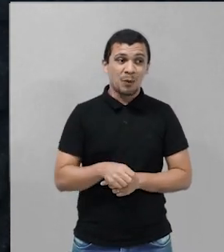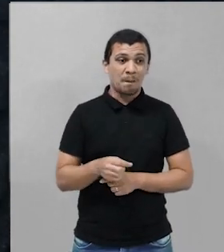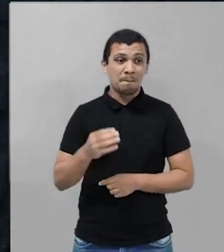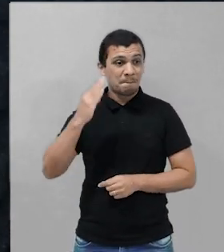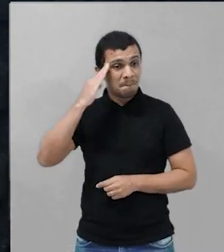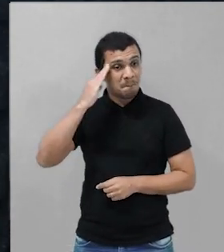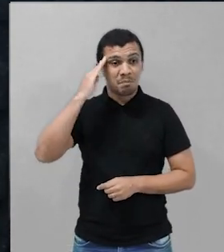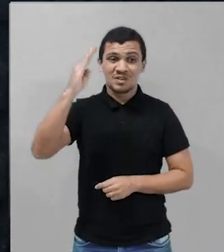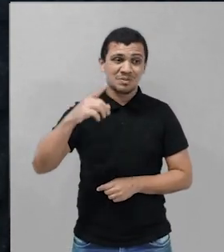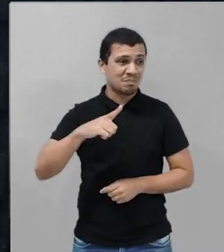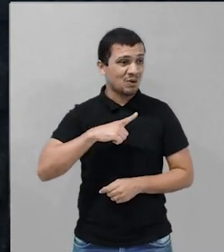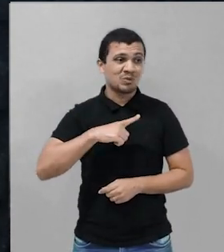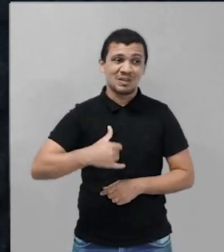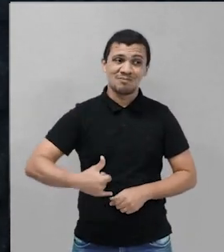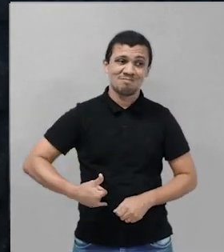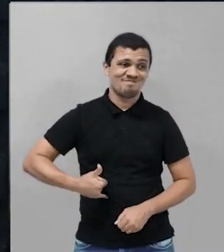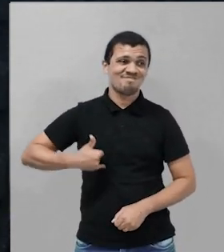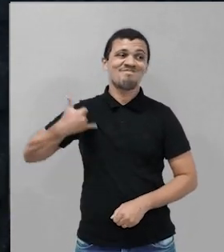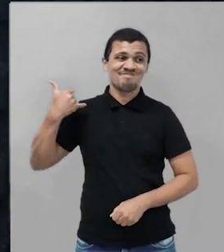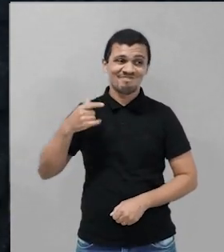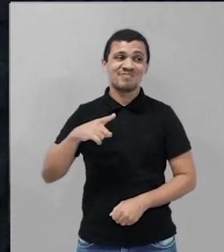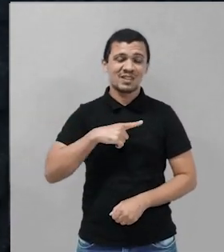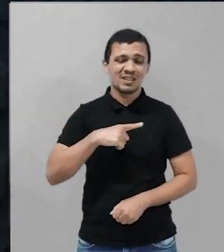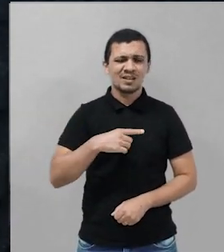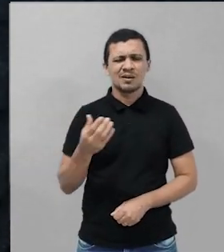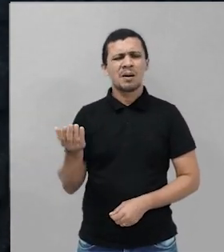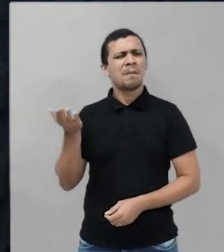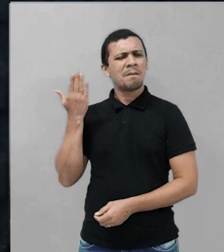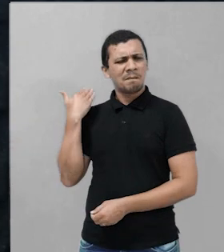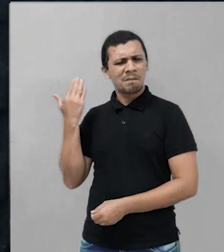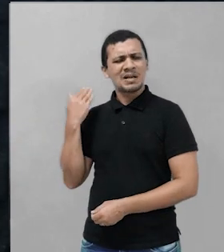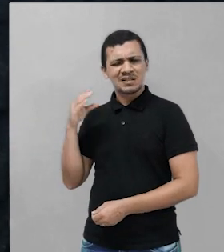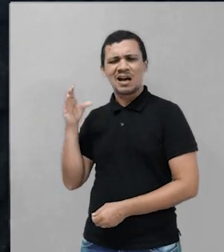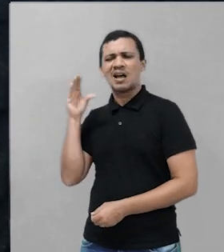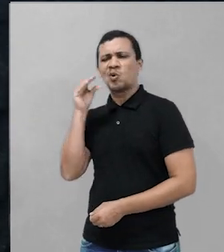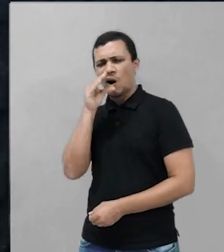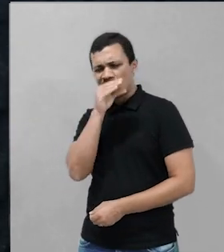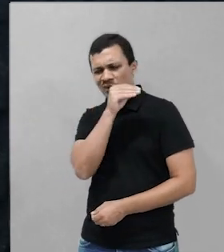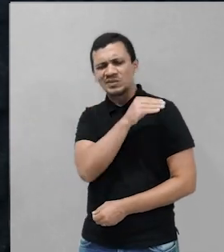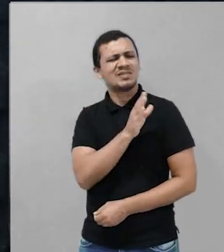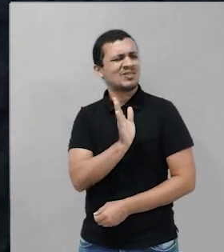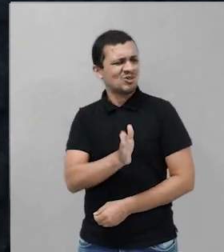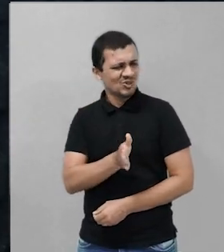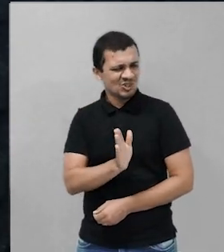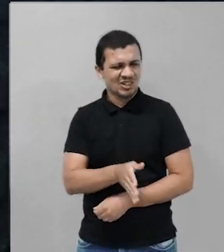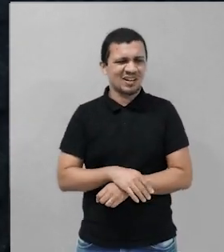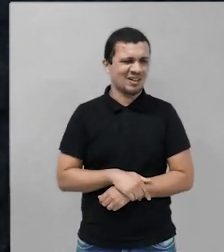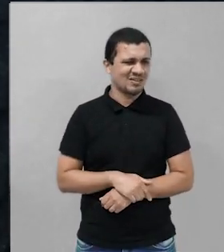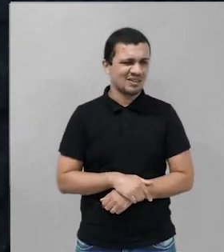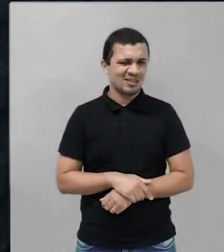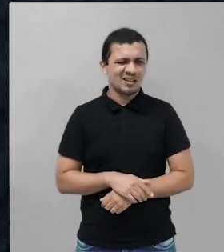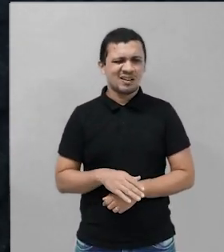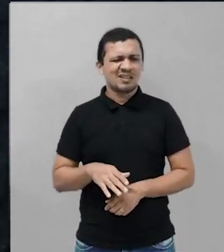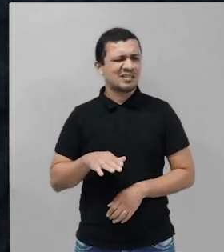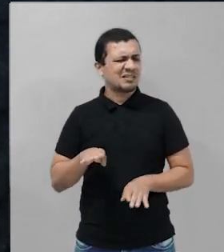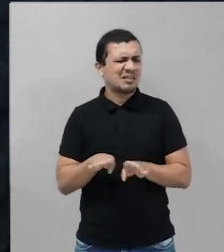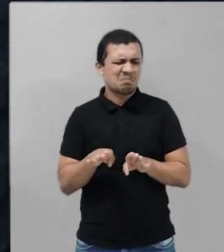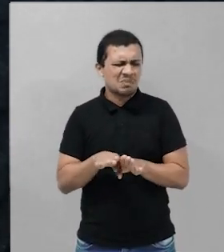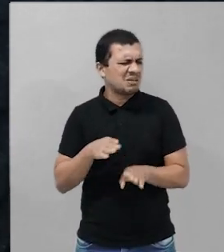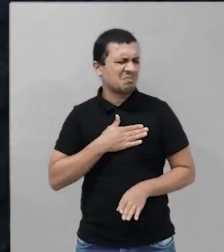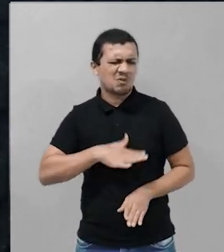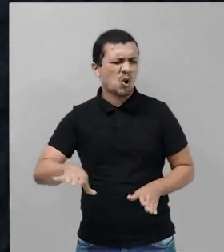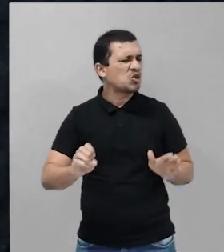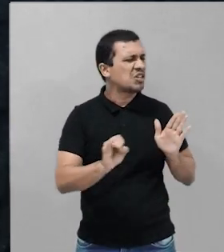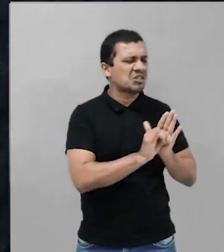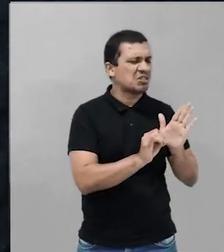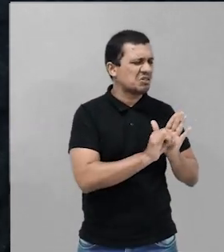orgulho enorme. Eu já fui adolescente, já passei por um processo de negação do próprio identidade cultural, mas depois